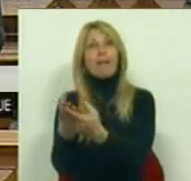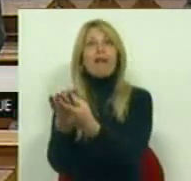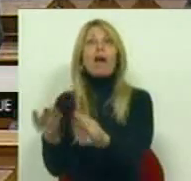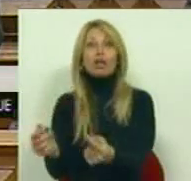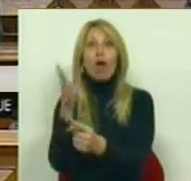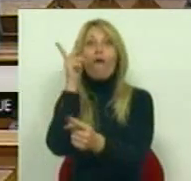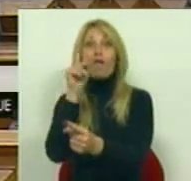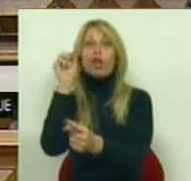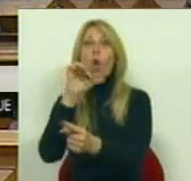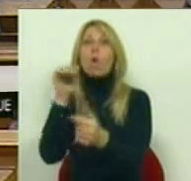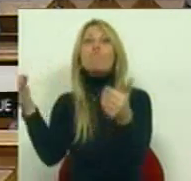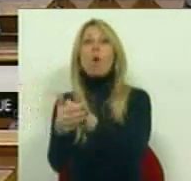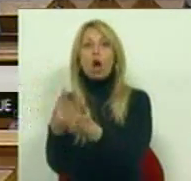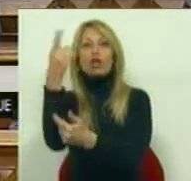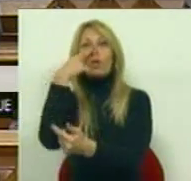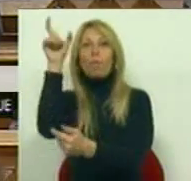um cidadão, de uma pessoa.